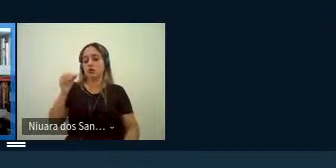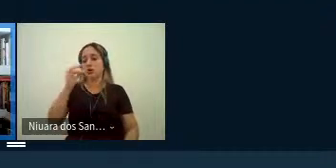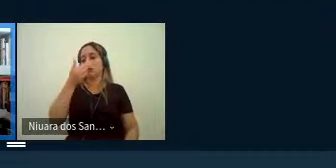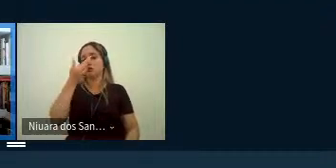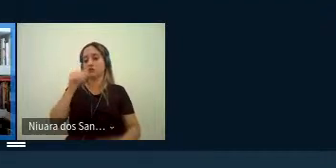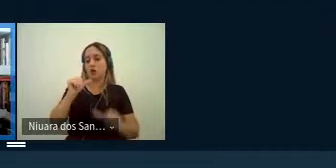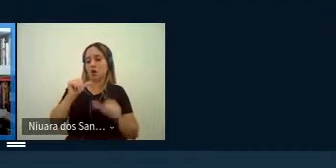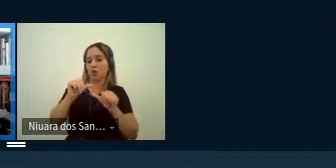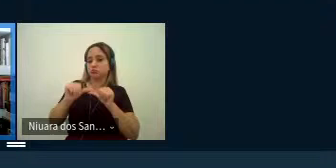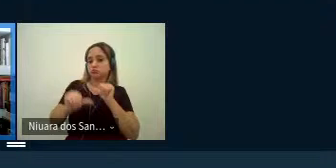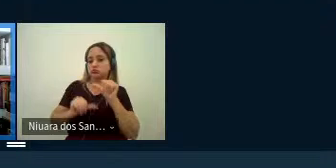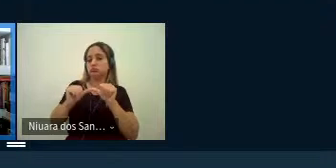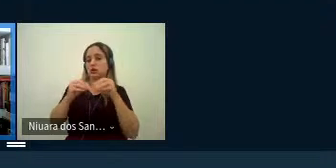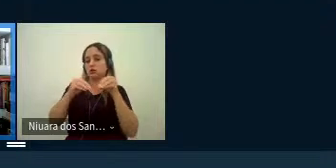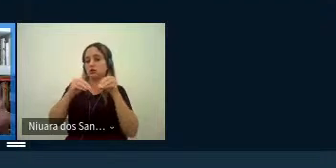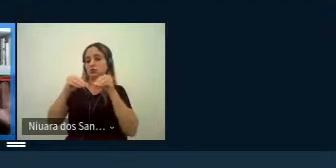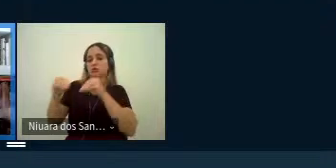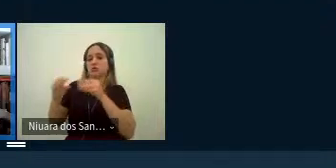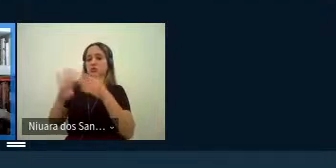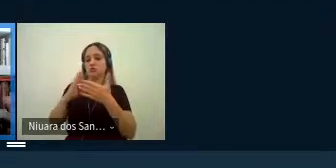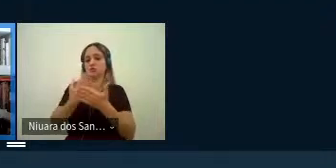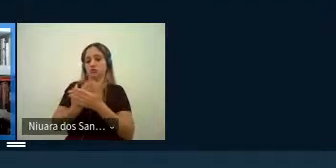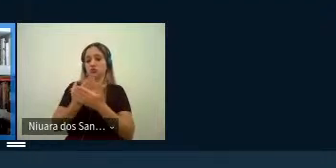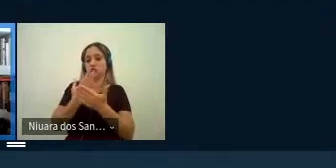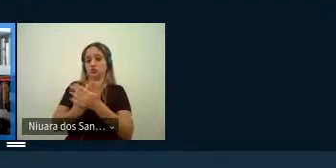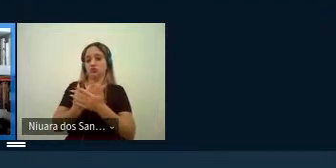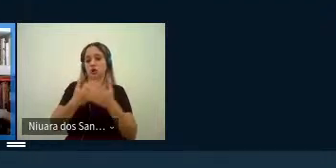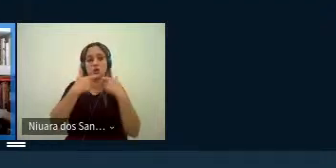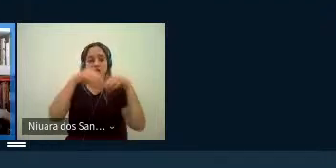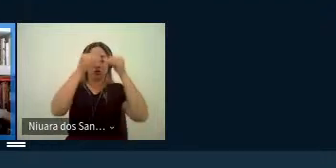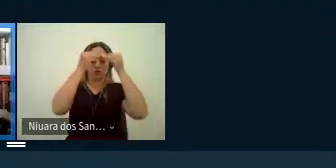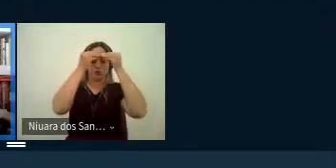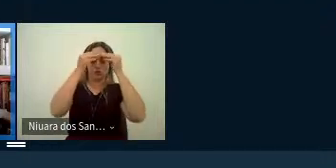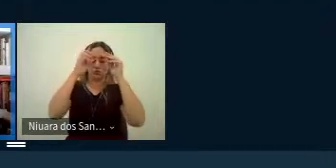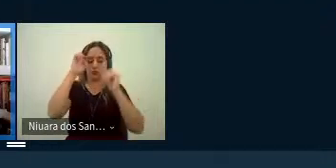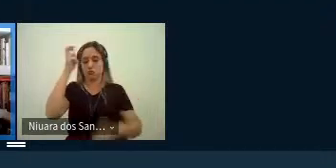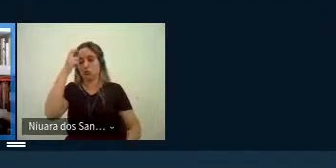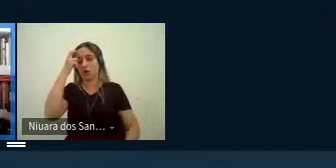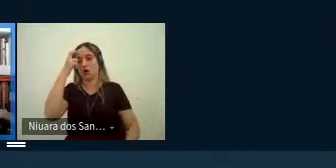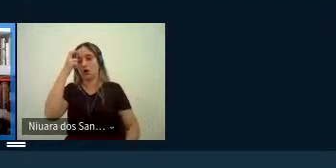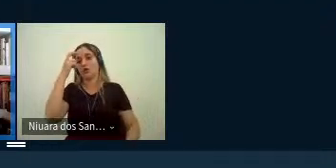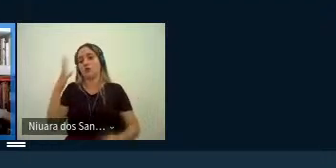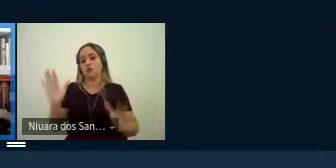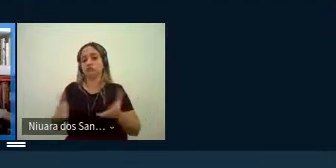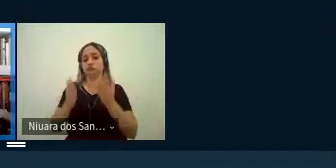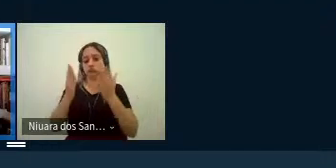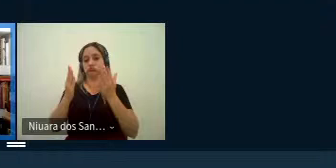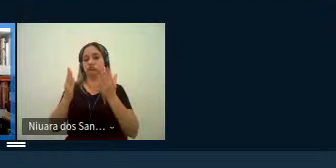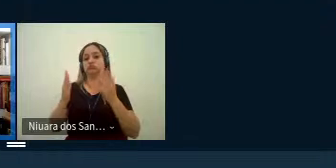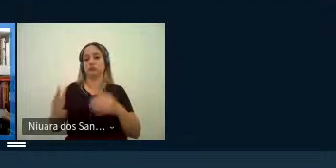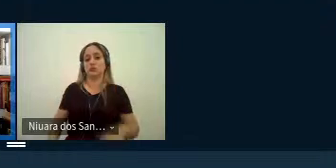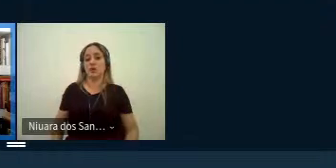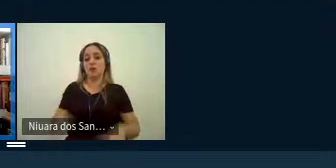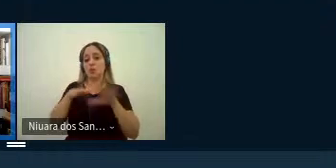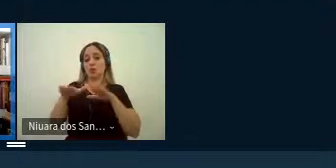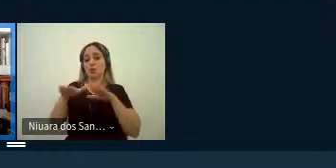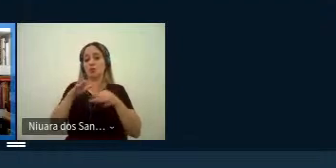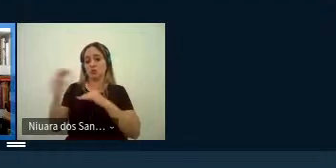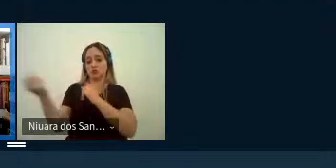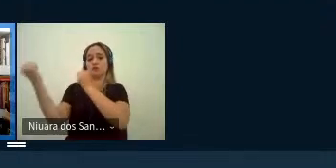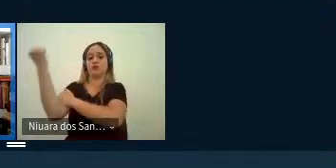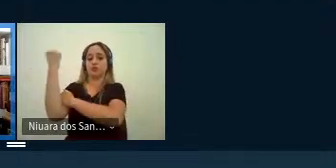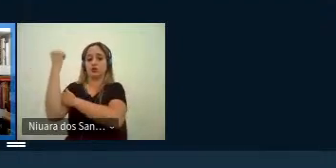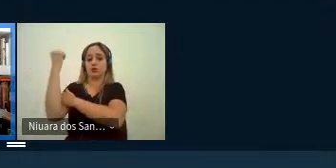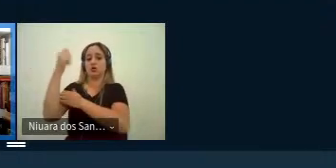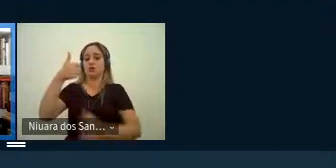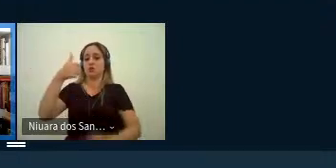deslocamento né de seus estudos saindo do linguístico cultural e que foram estimulados em grande medida pelos movimentos feministas da década